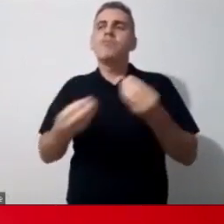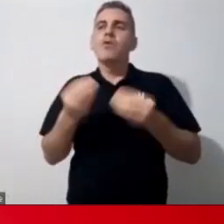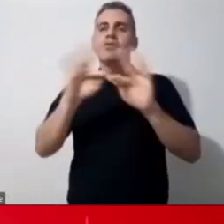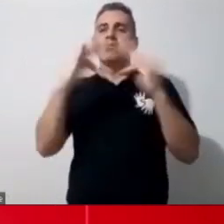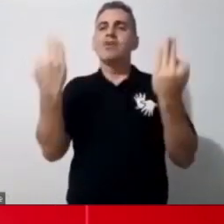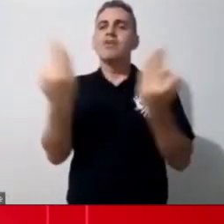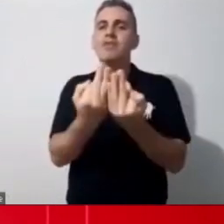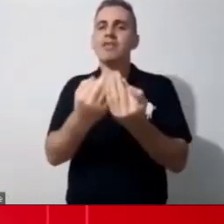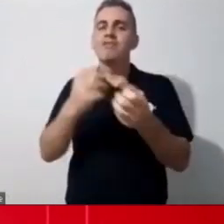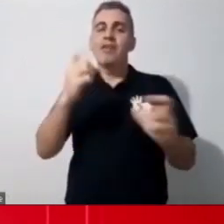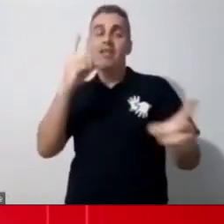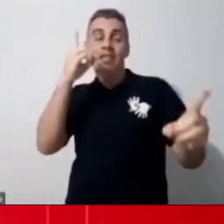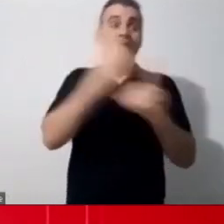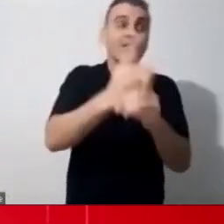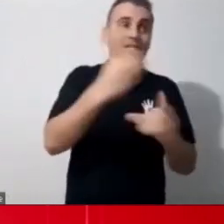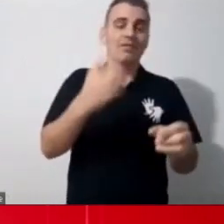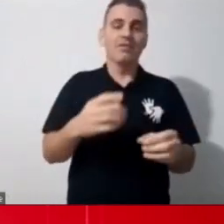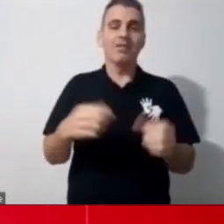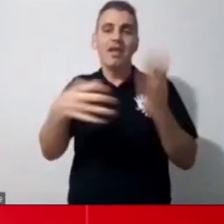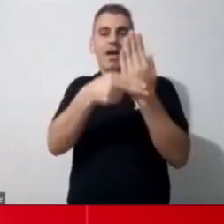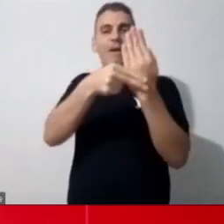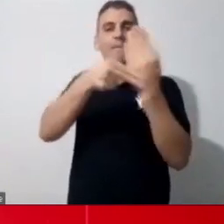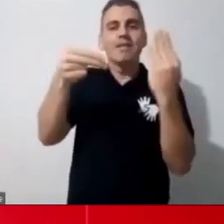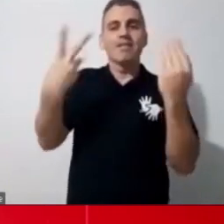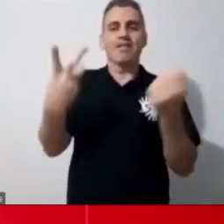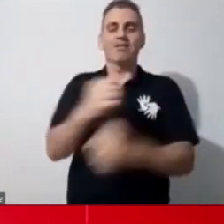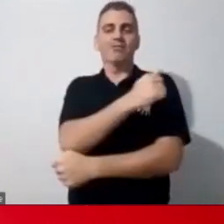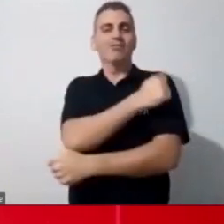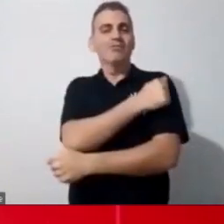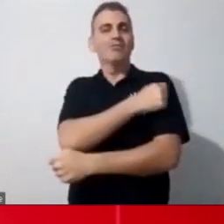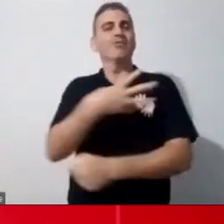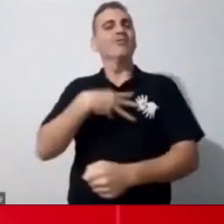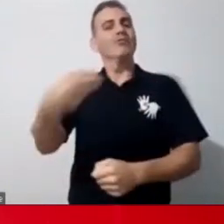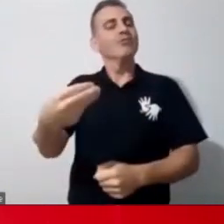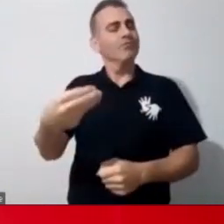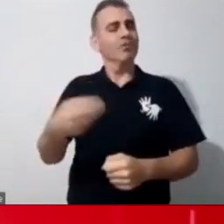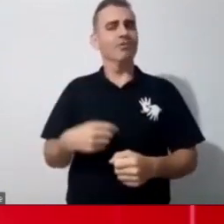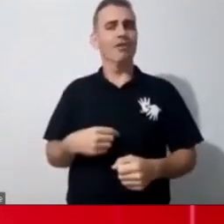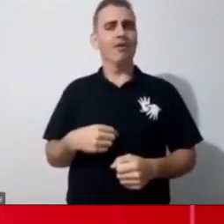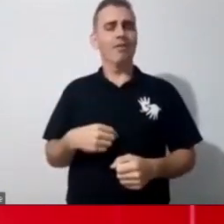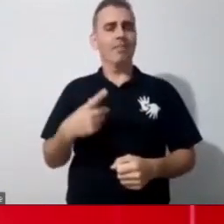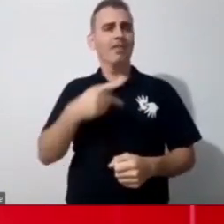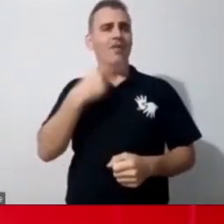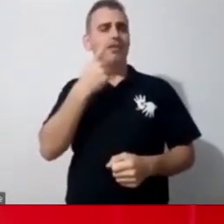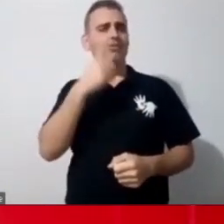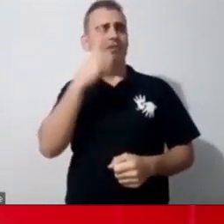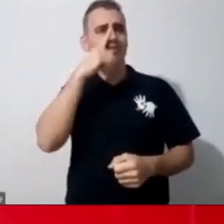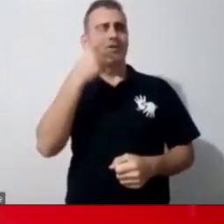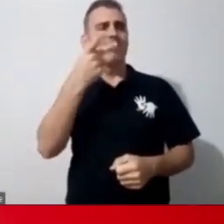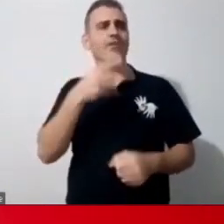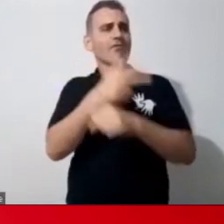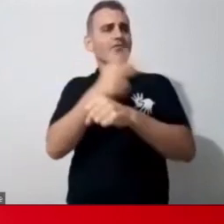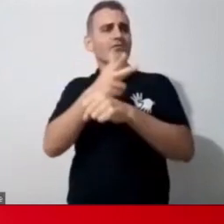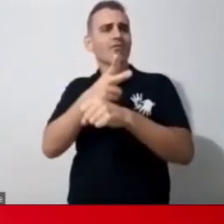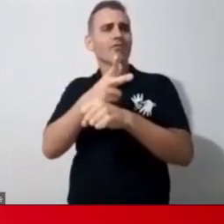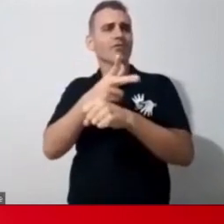filhos, né, porque daí tu recebe uma atividade que às vezes tu pensa, não, eu não sabia que ele conseguia fazer isso, então assim, vem